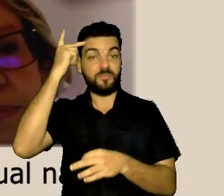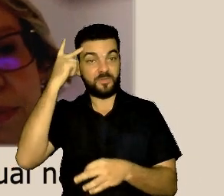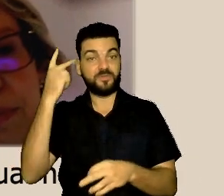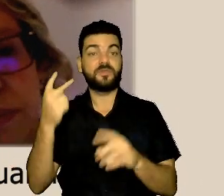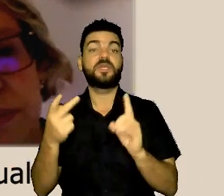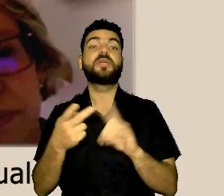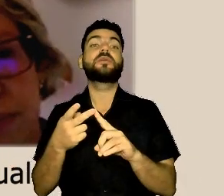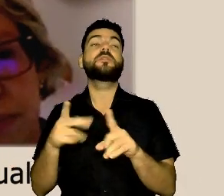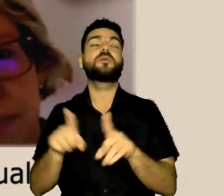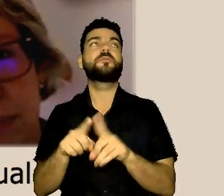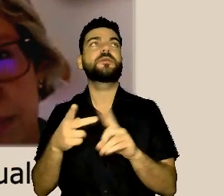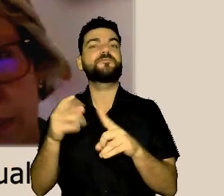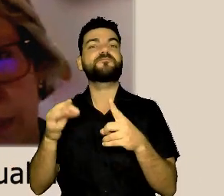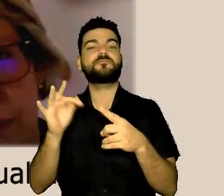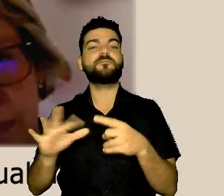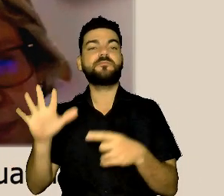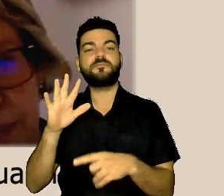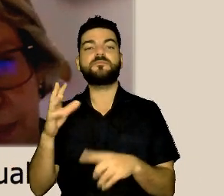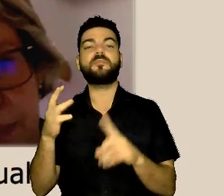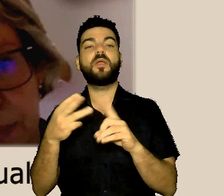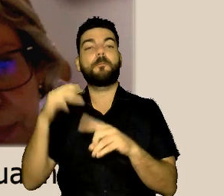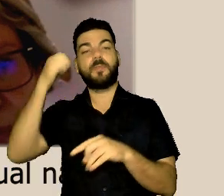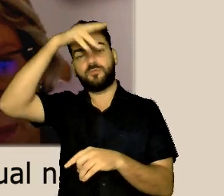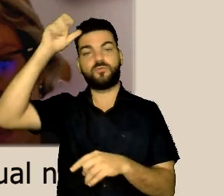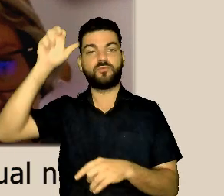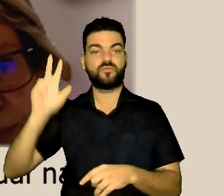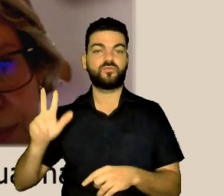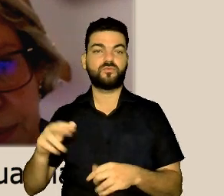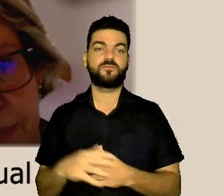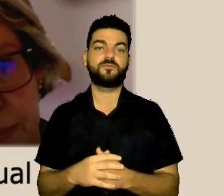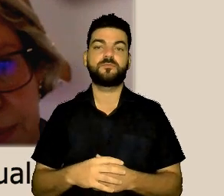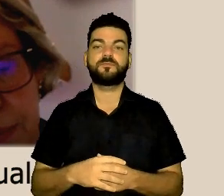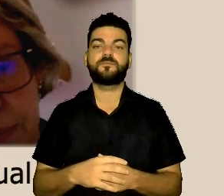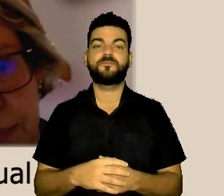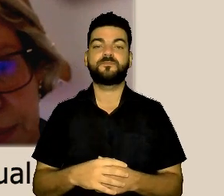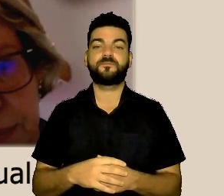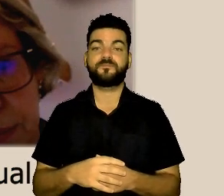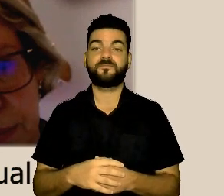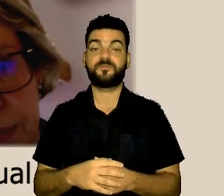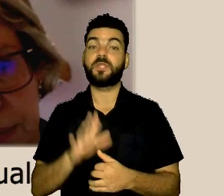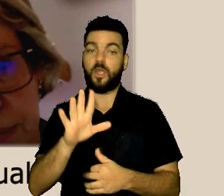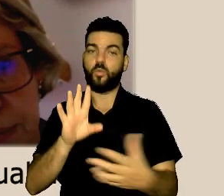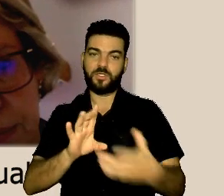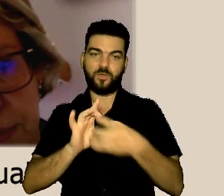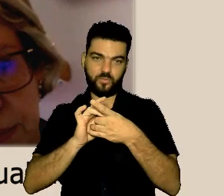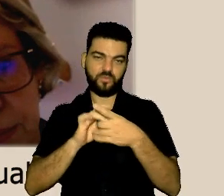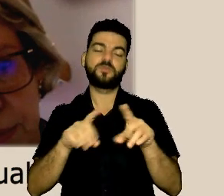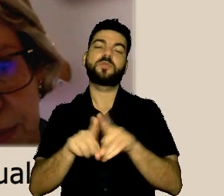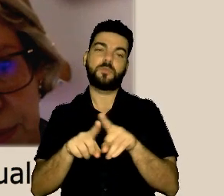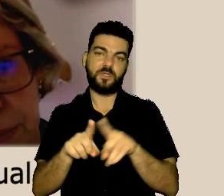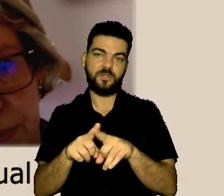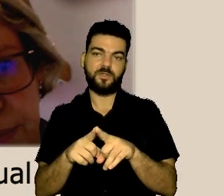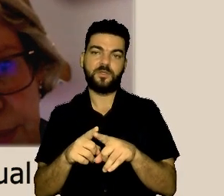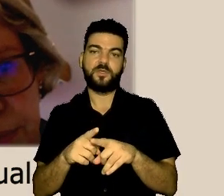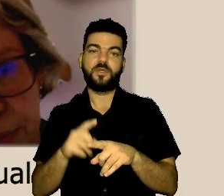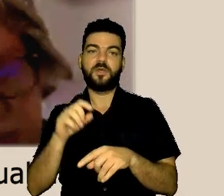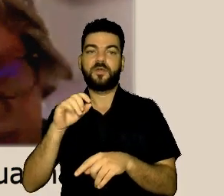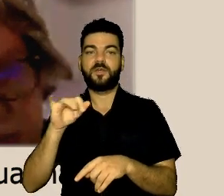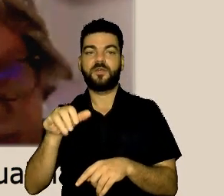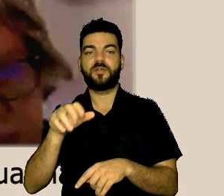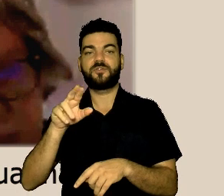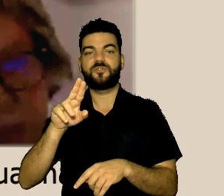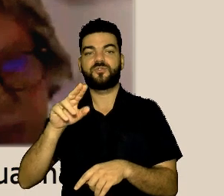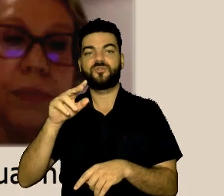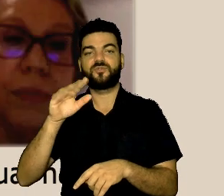Sul, em parceria também com a AJUFESP, a Associação dos Juízes Federais São Paulo e Mato Grosso do